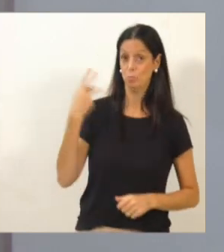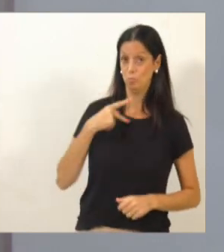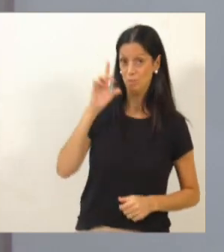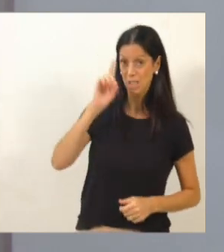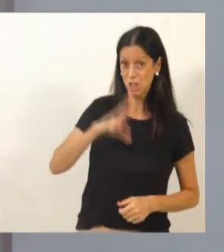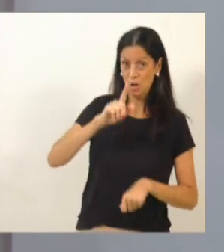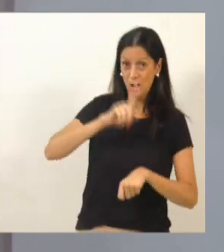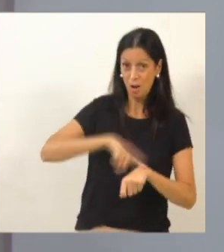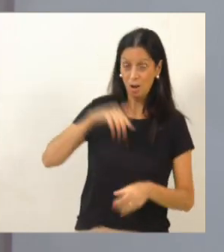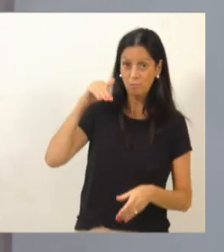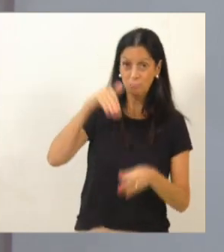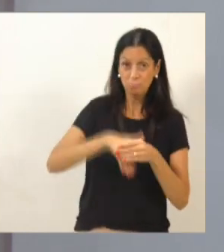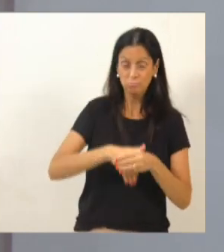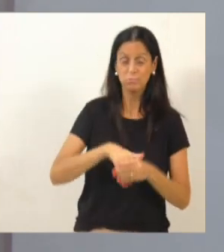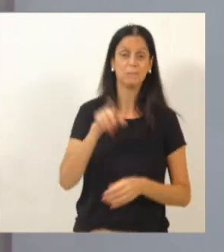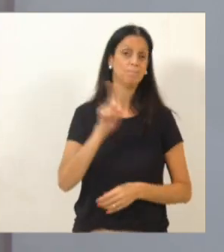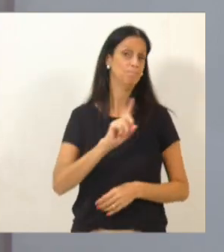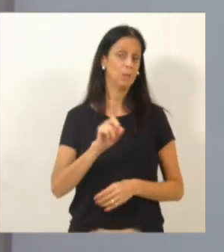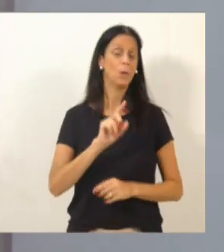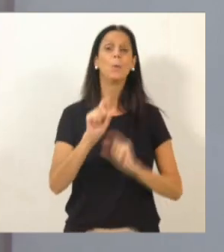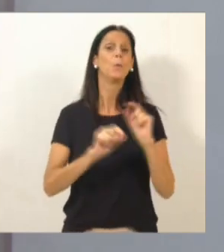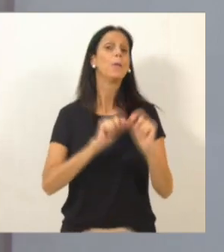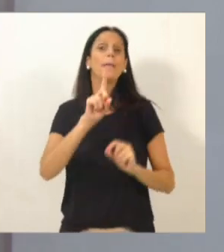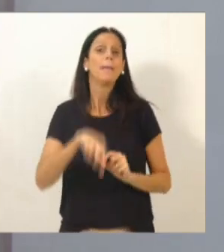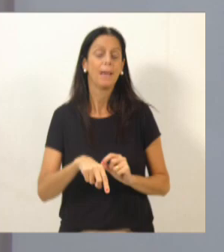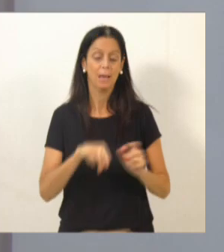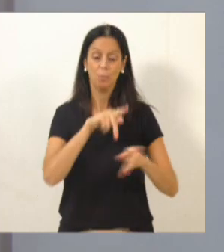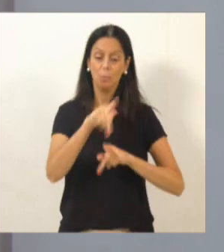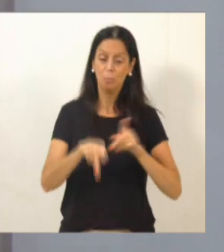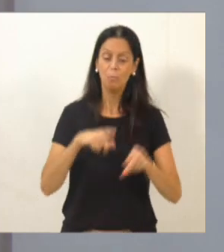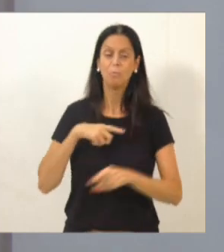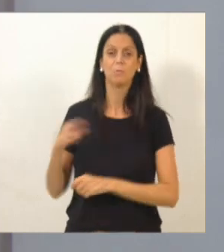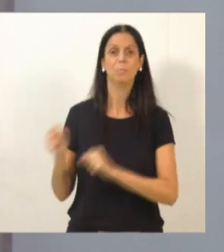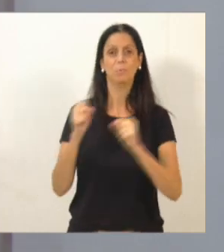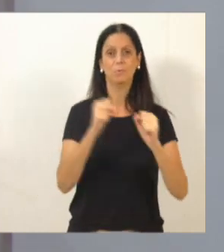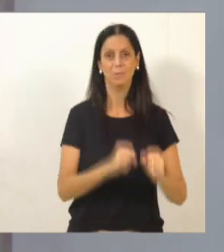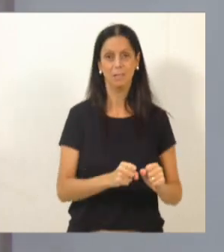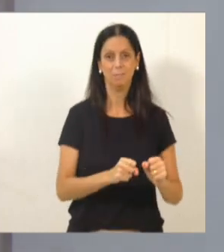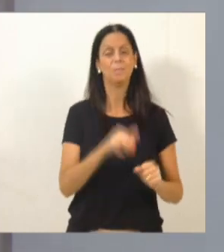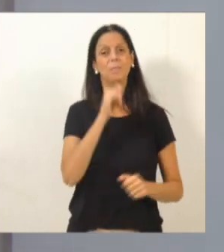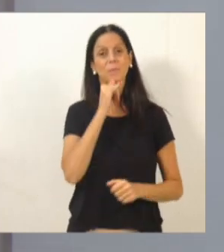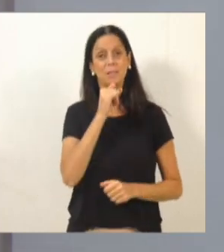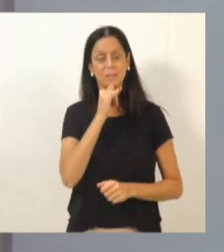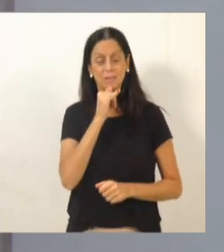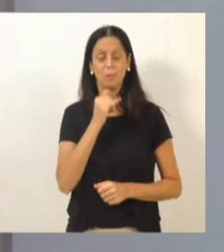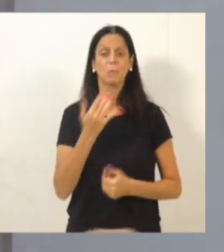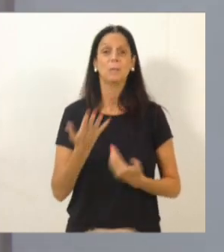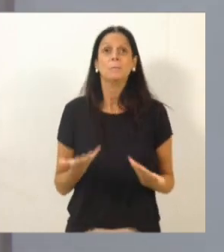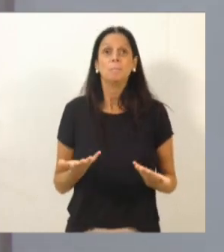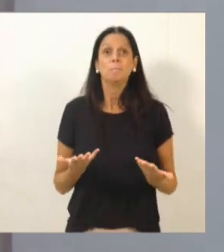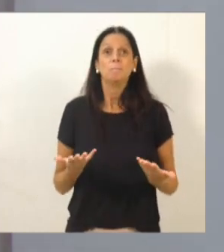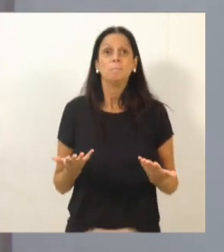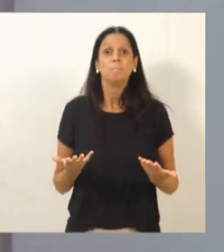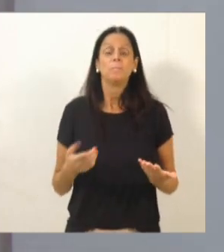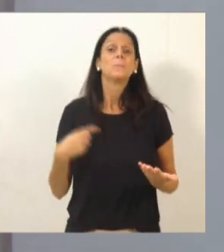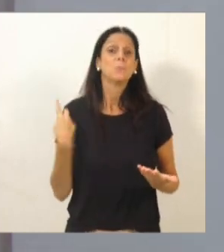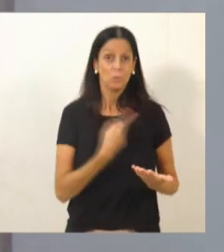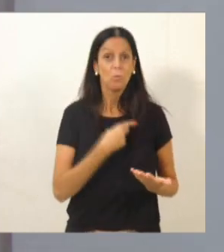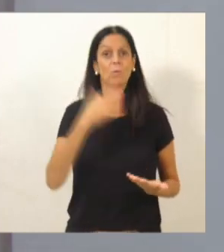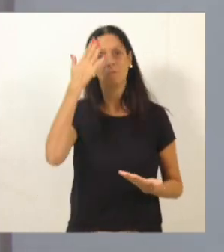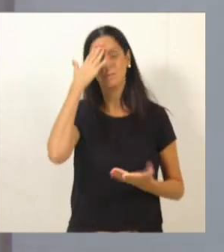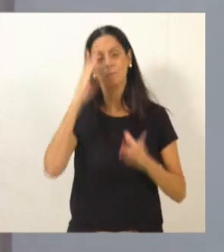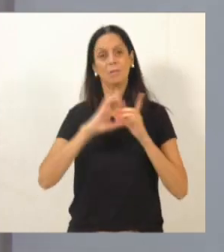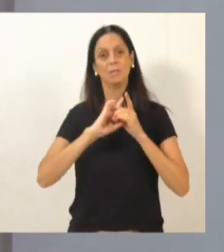deixa muito claro, o poder político emana do povo, que vai, por uma situação de logística, já que não dá para a gente ter uma democracia exatamente direta,